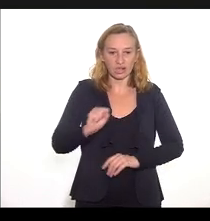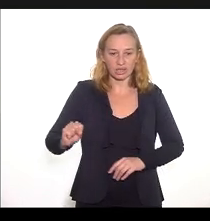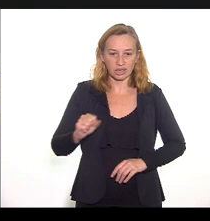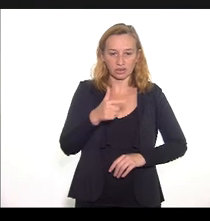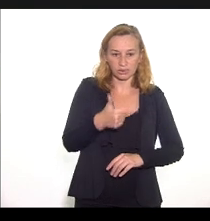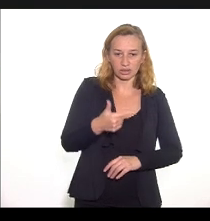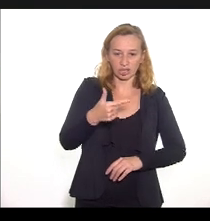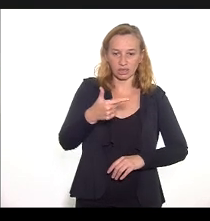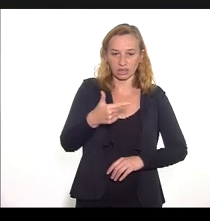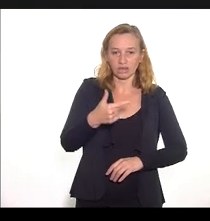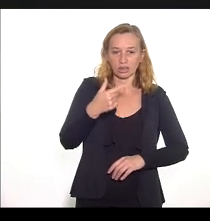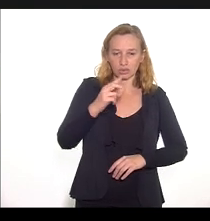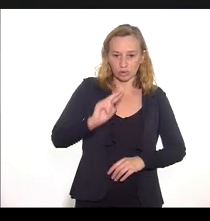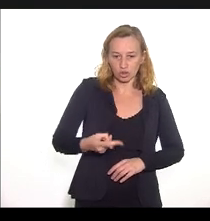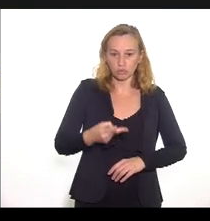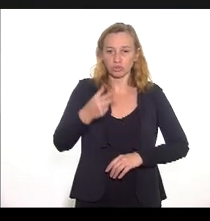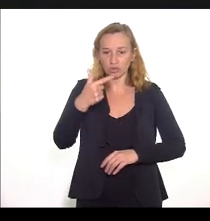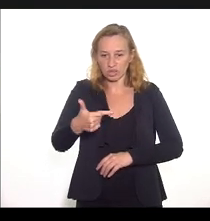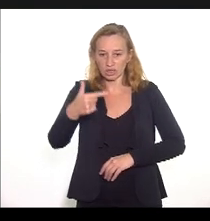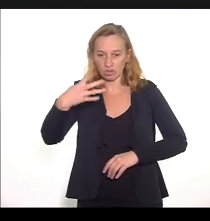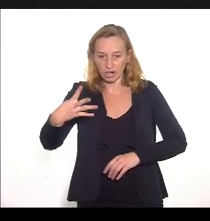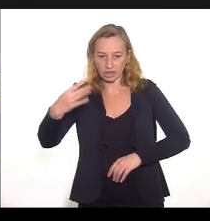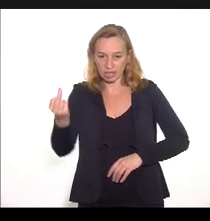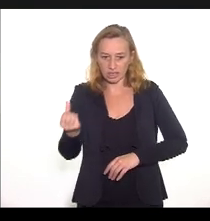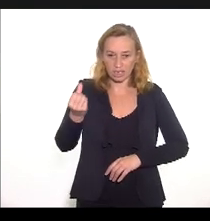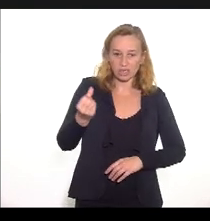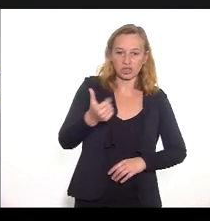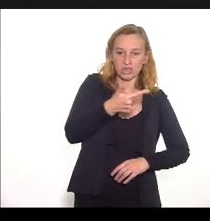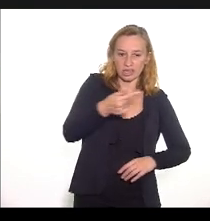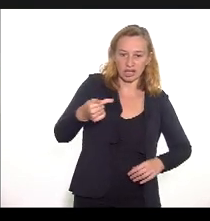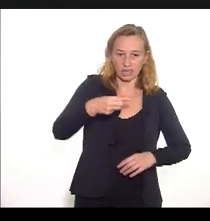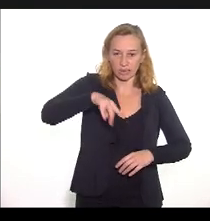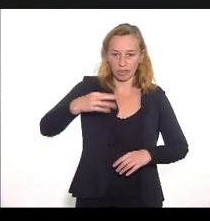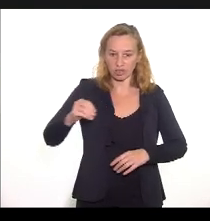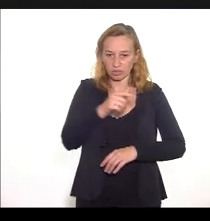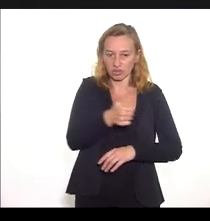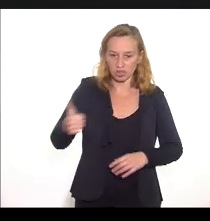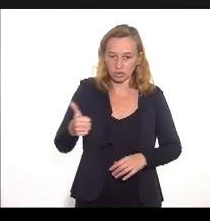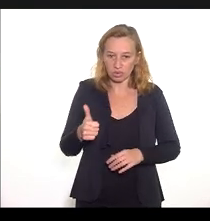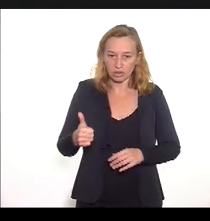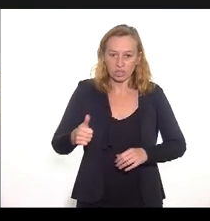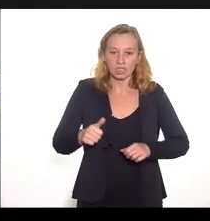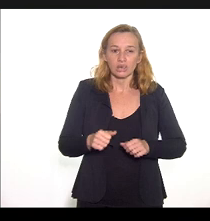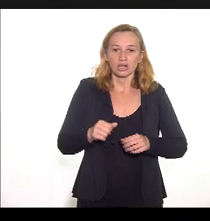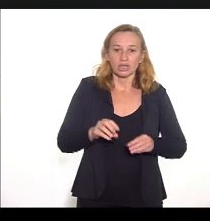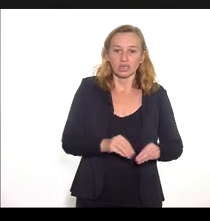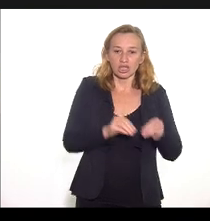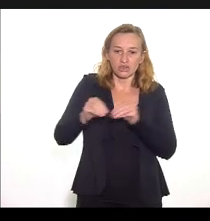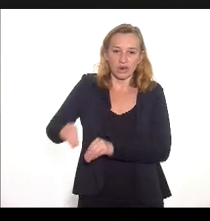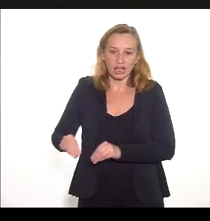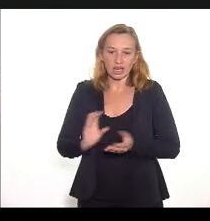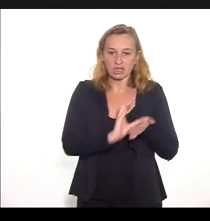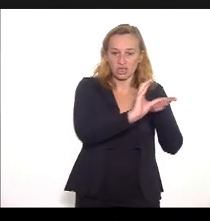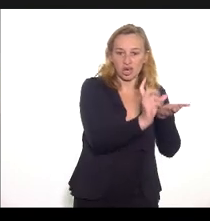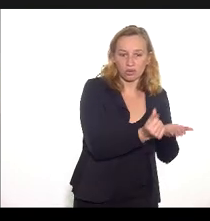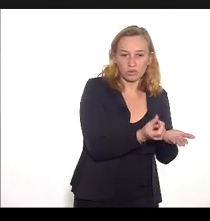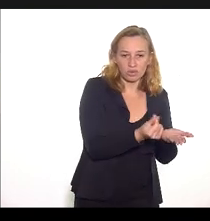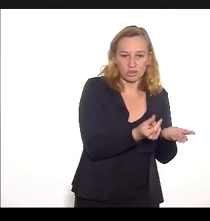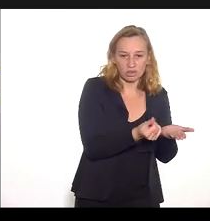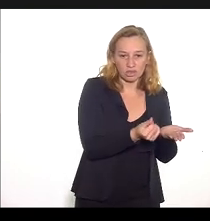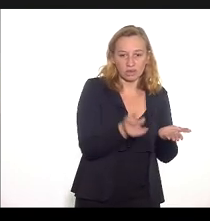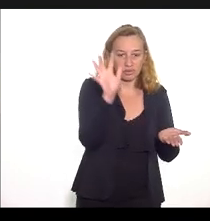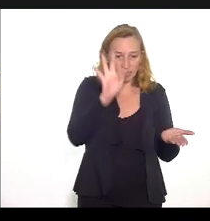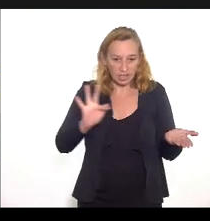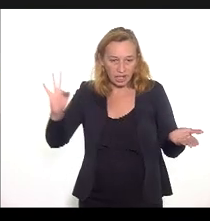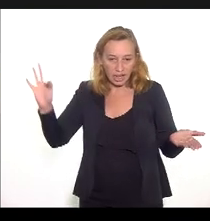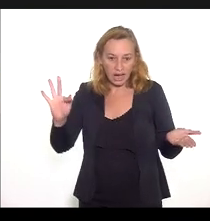.246, de 17 de março de 2021, estabelece a transferência de recursos federais de esforço pela portaria do